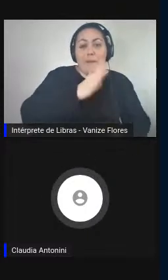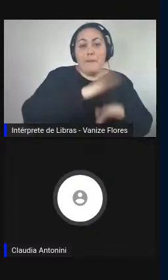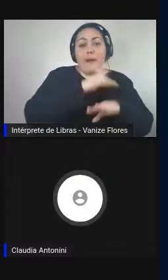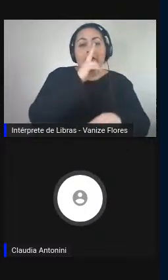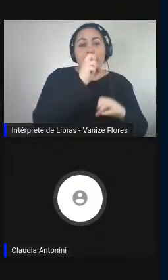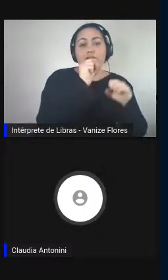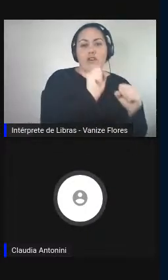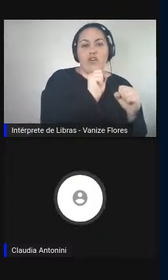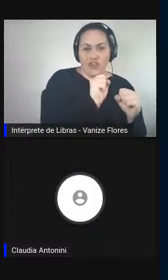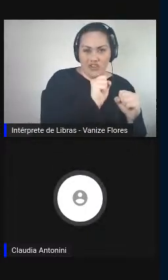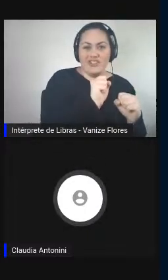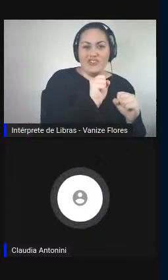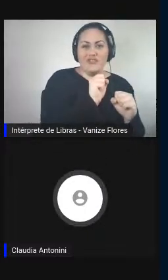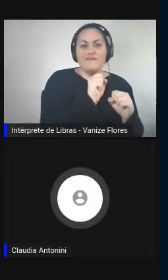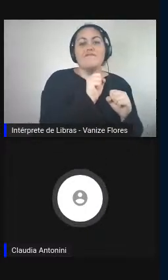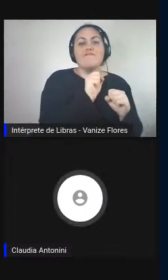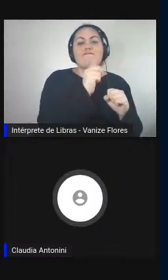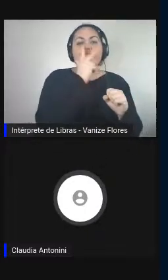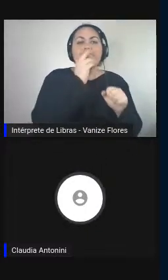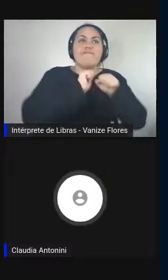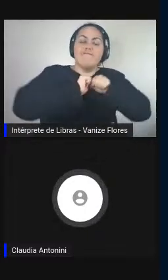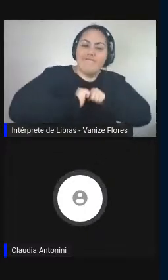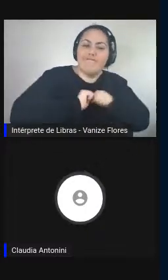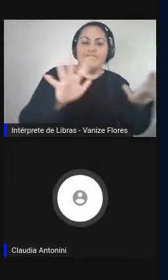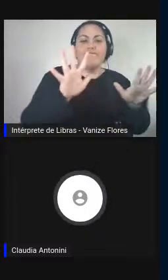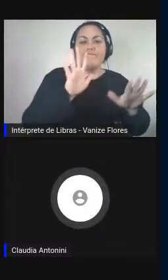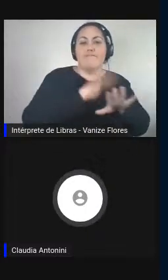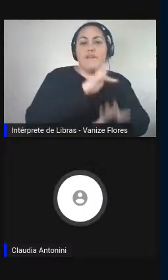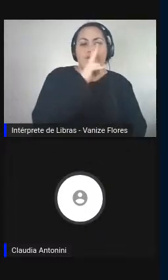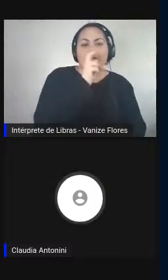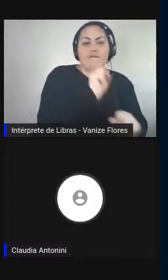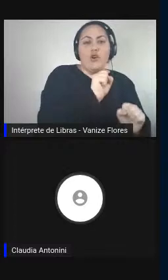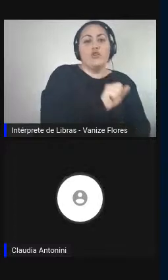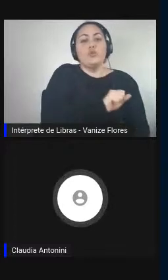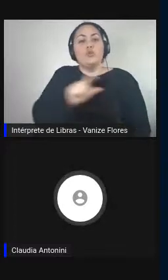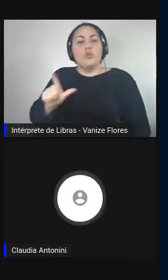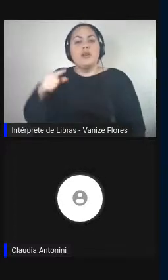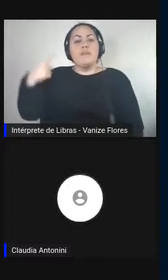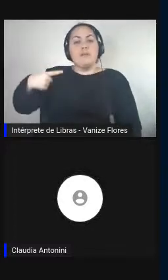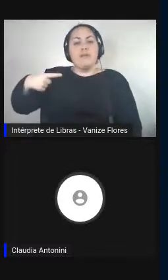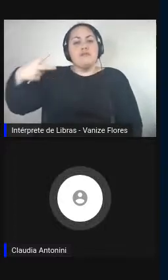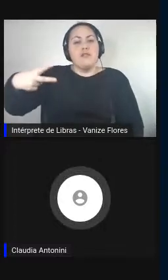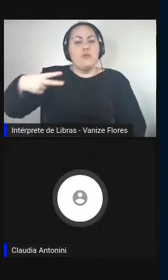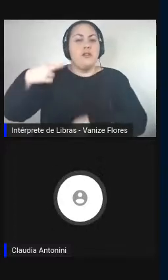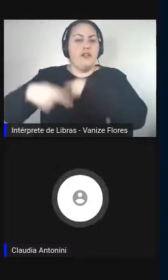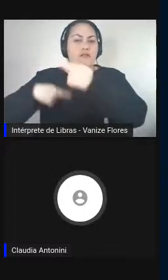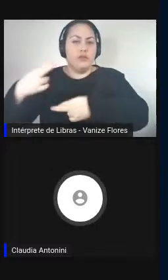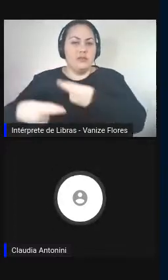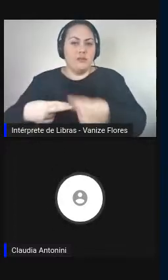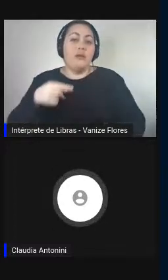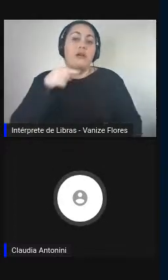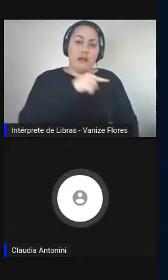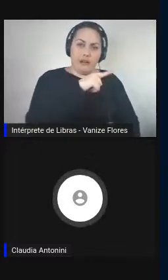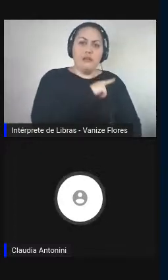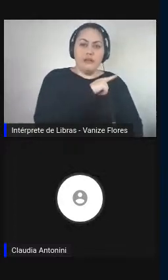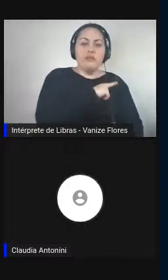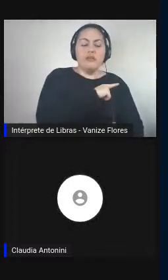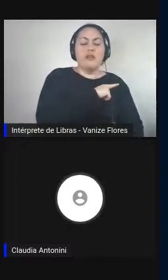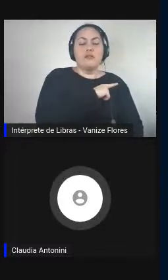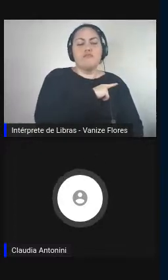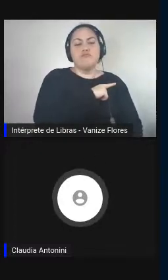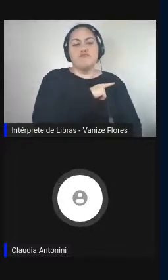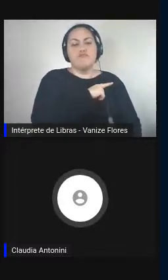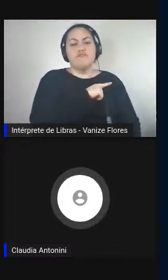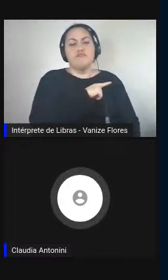outras revoluções. Ou seja, as consequências, boas e negativas, boas e negativas sempre existem,